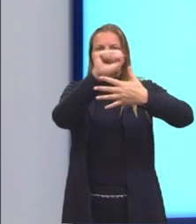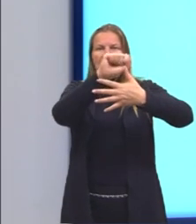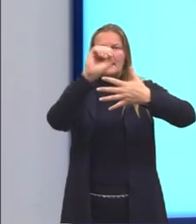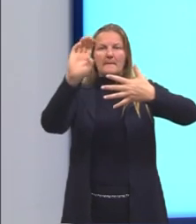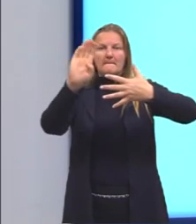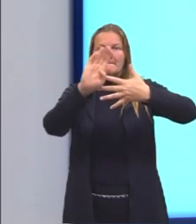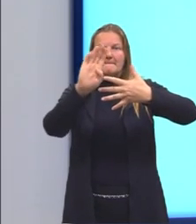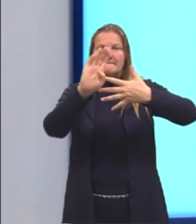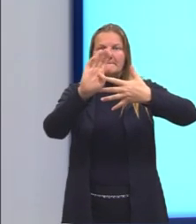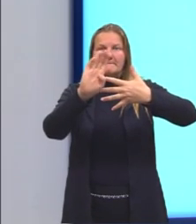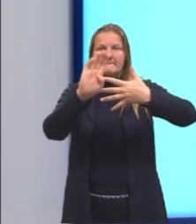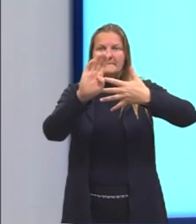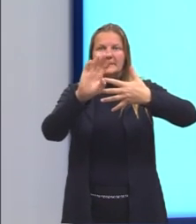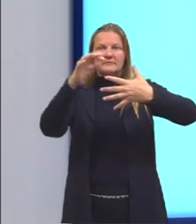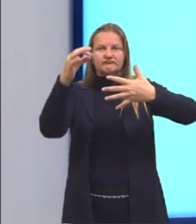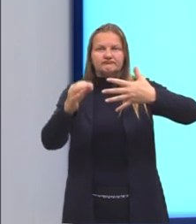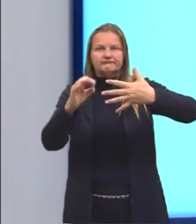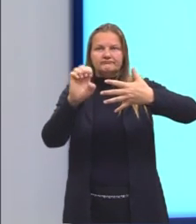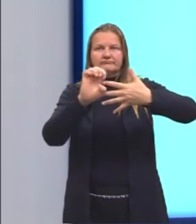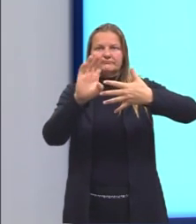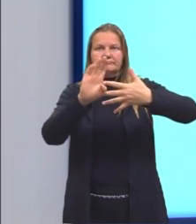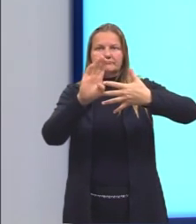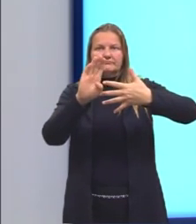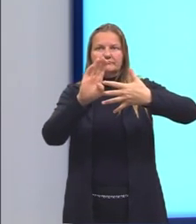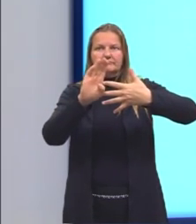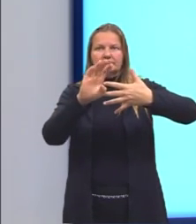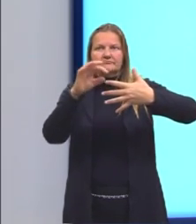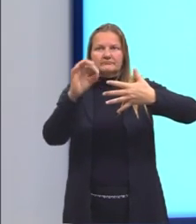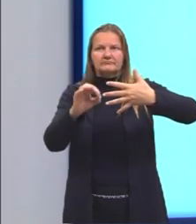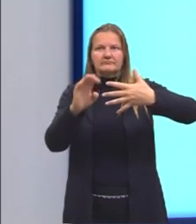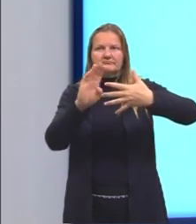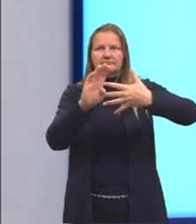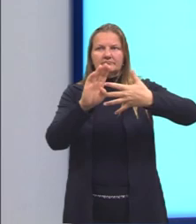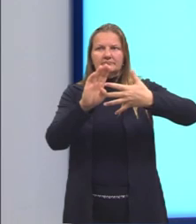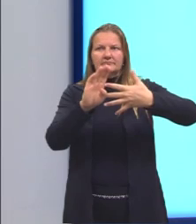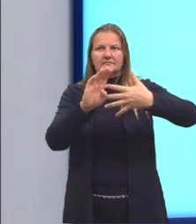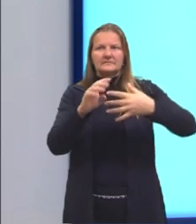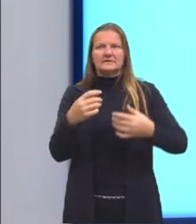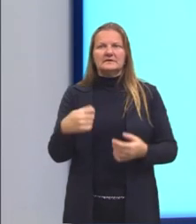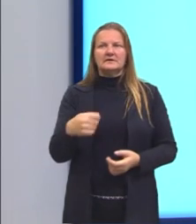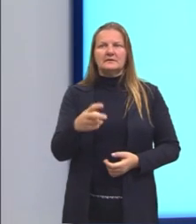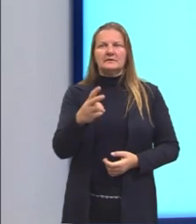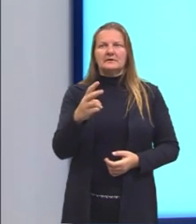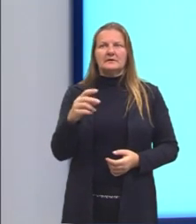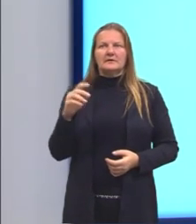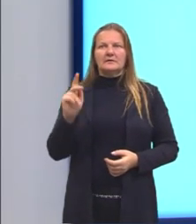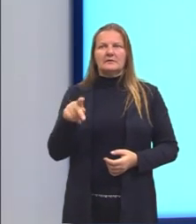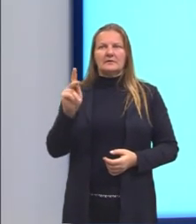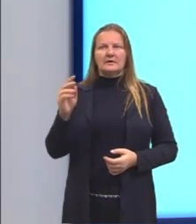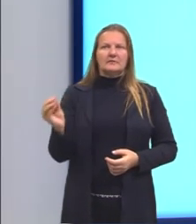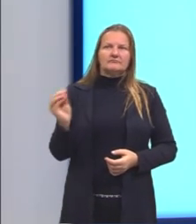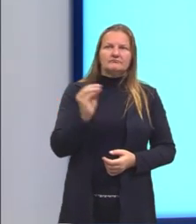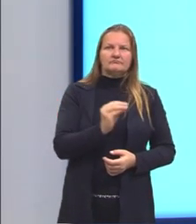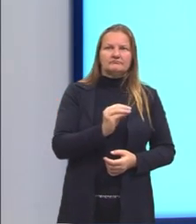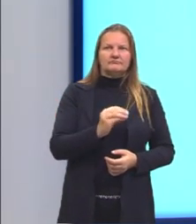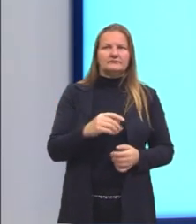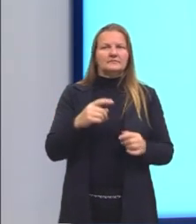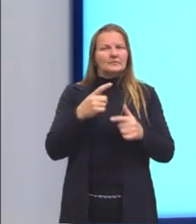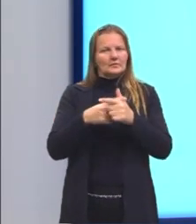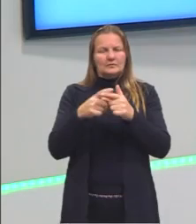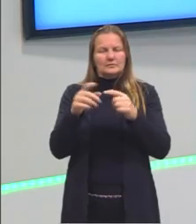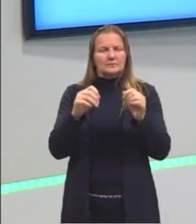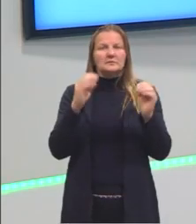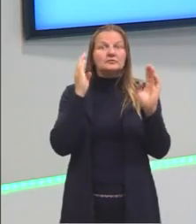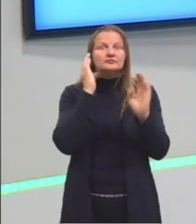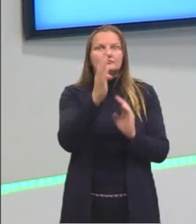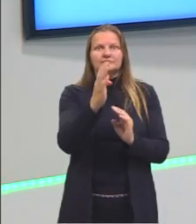vocês, né, gente, visualizarem que essa aqui já era a alternativa correta, sem precisar trazer o K ali para frente, tá? Não tem problema.